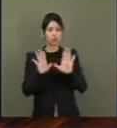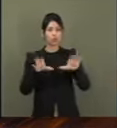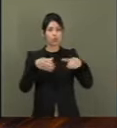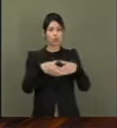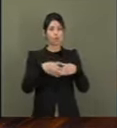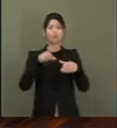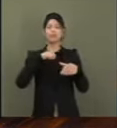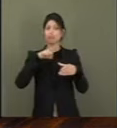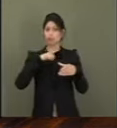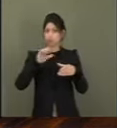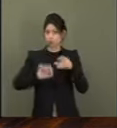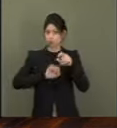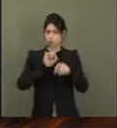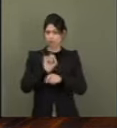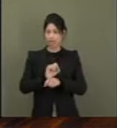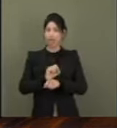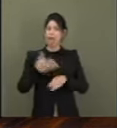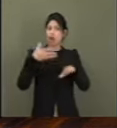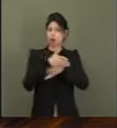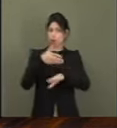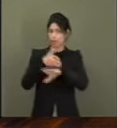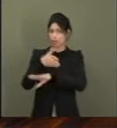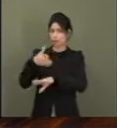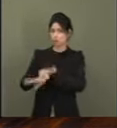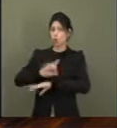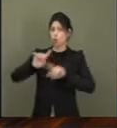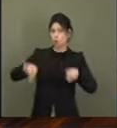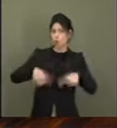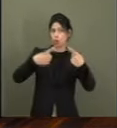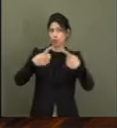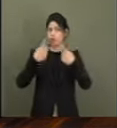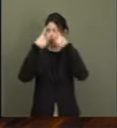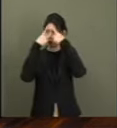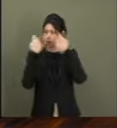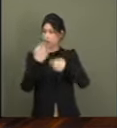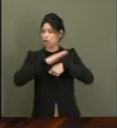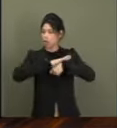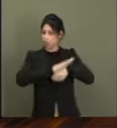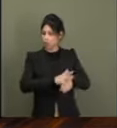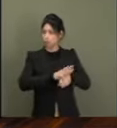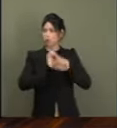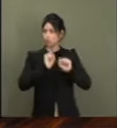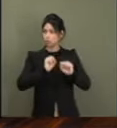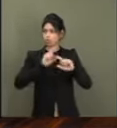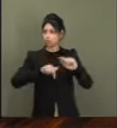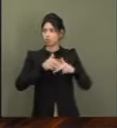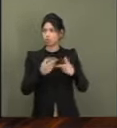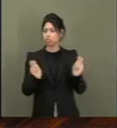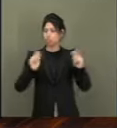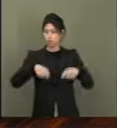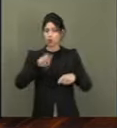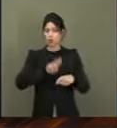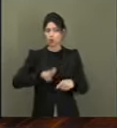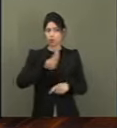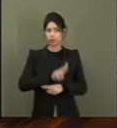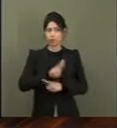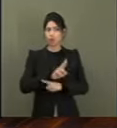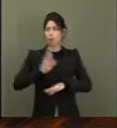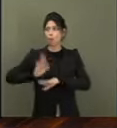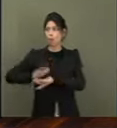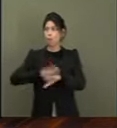reparação histórica de combate ao preconceito e à discriminação. Um novo momento para o país.